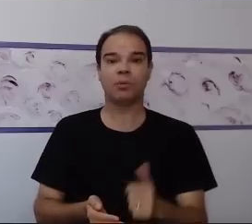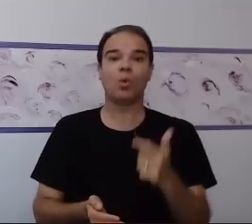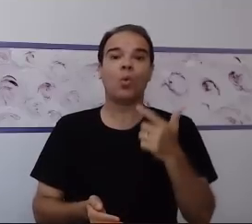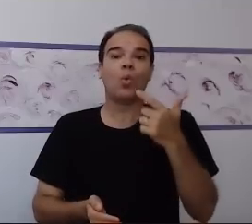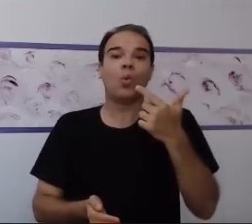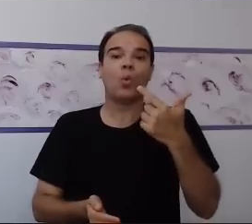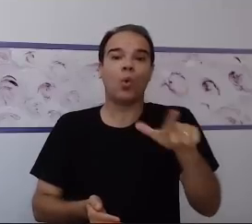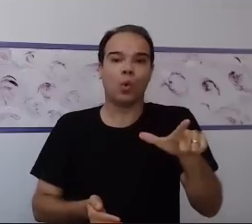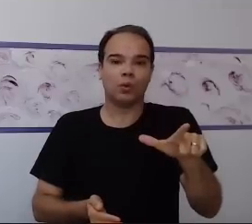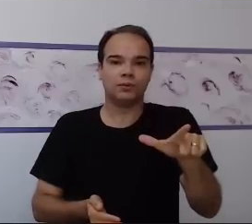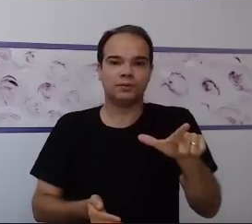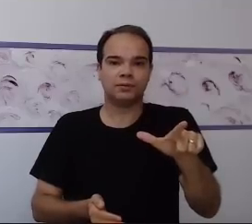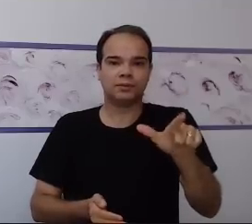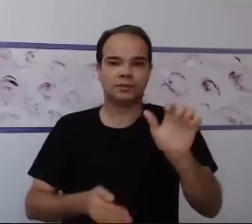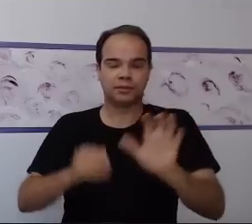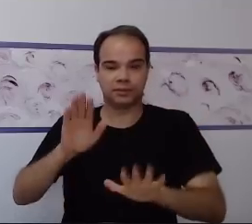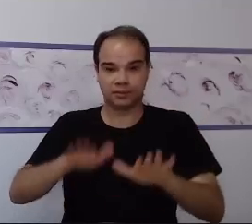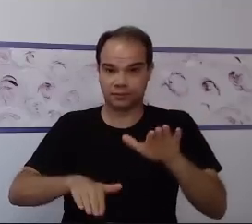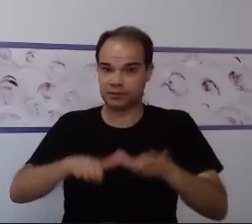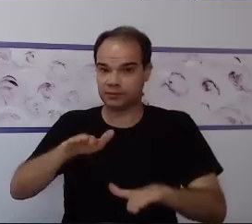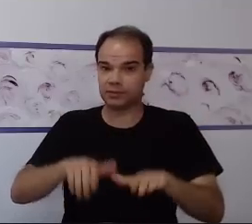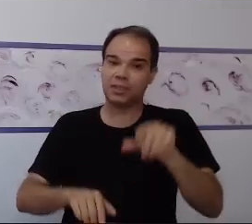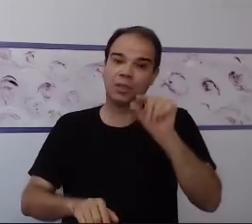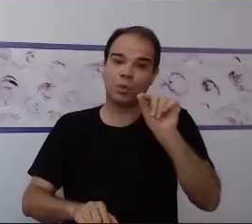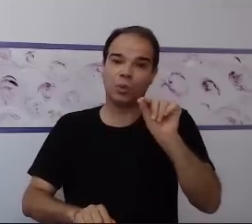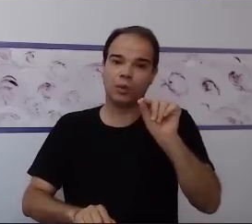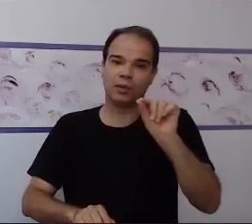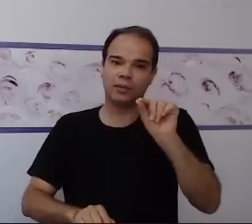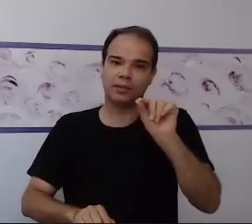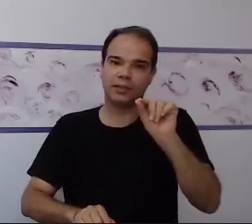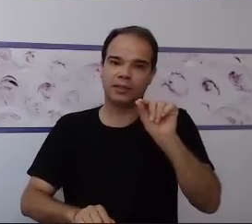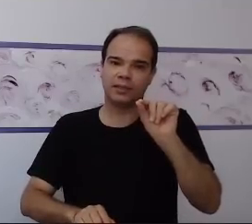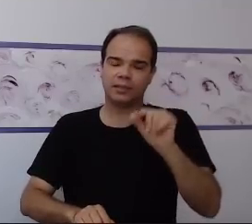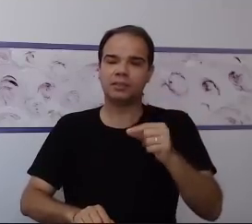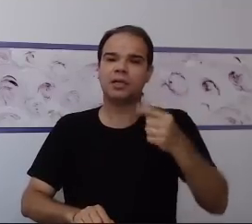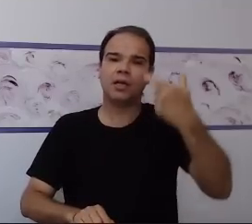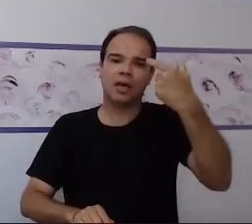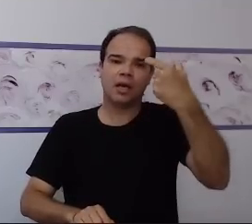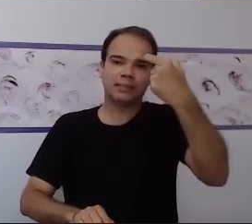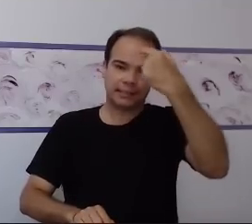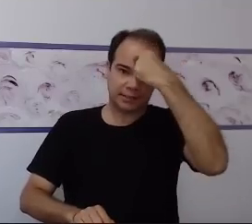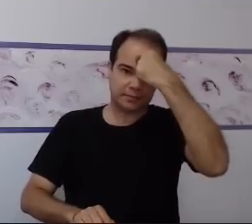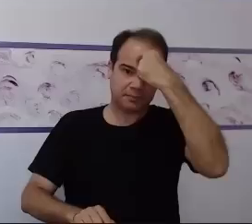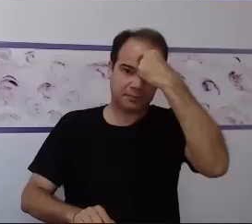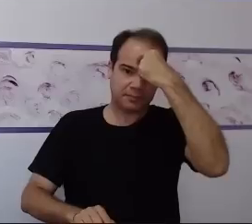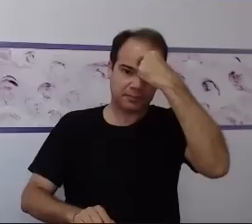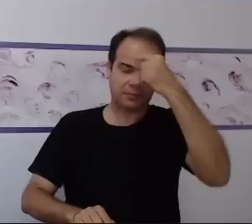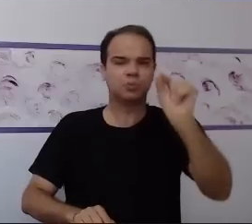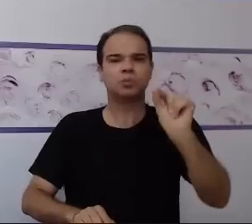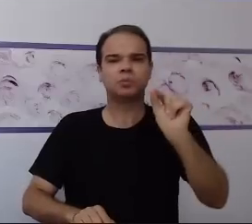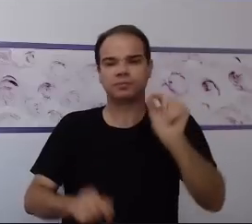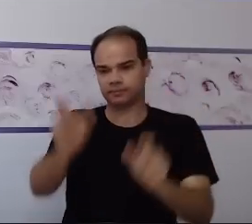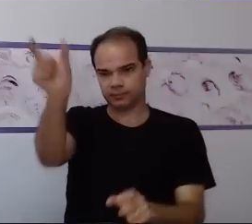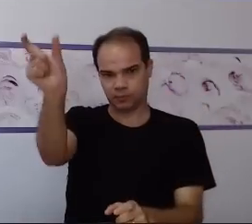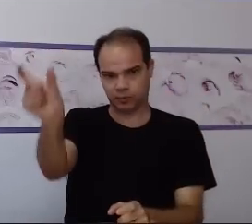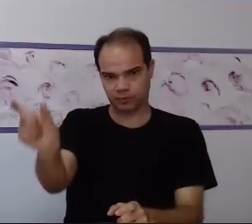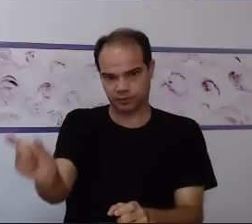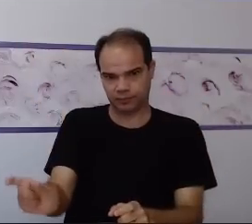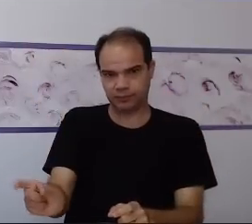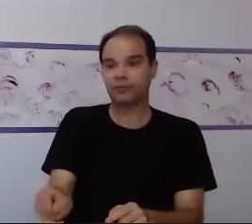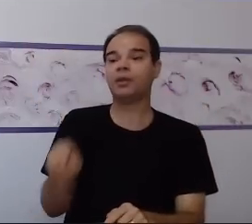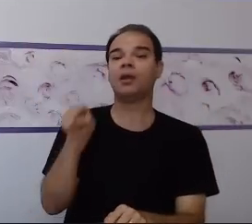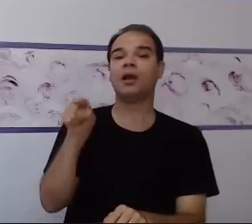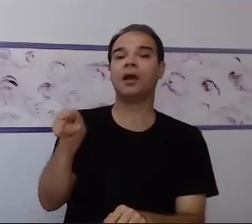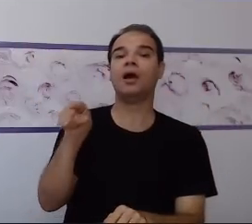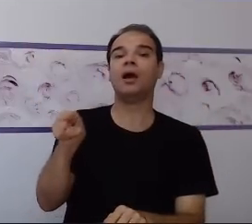flexibilidade cognitiva, que é uma das coisas mais importantes no diagnóstico do TEA. A criança